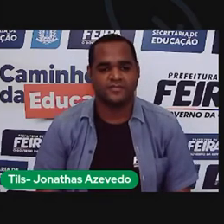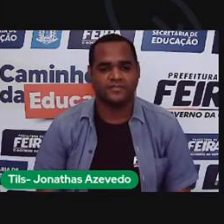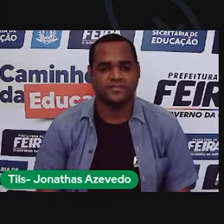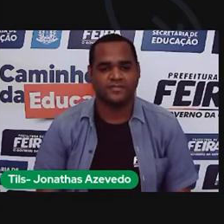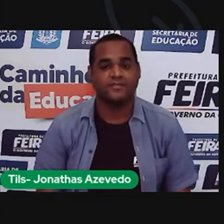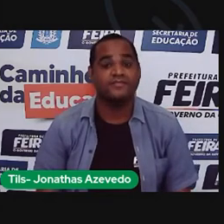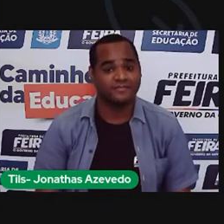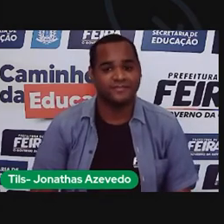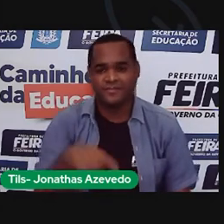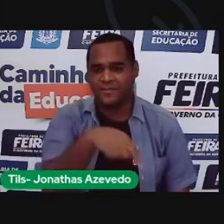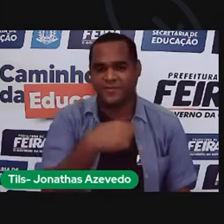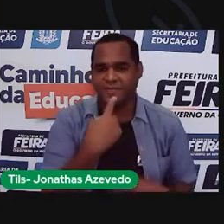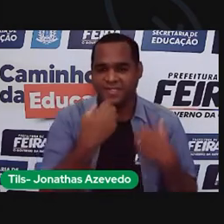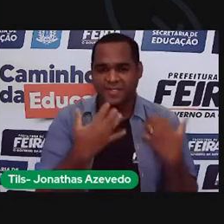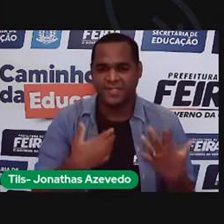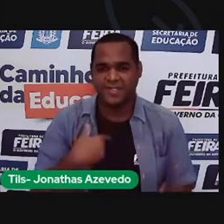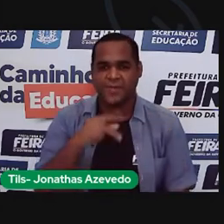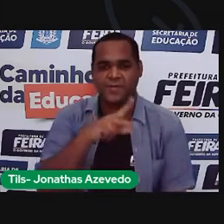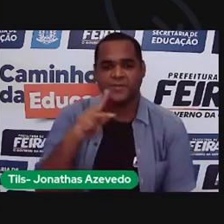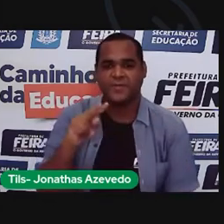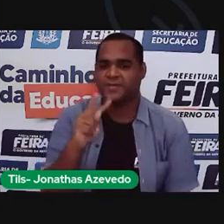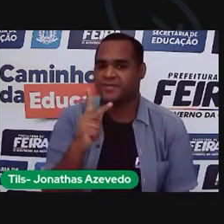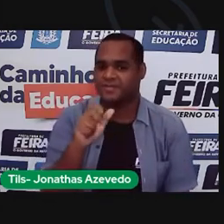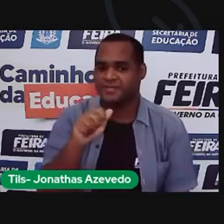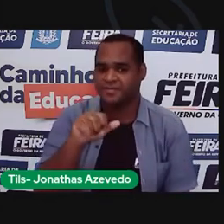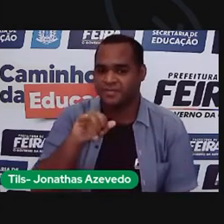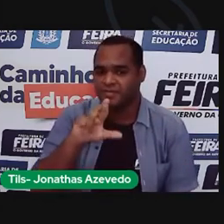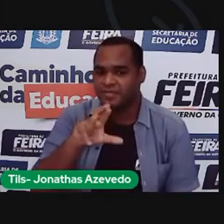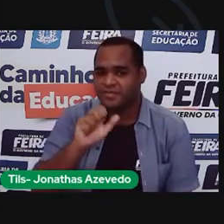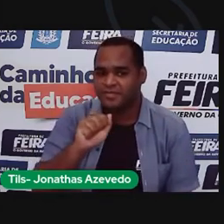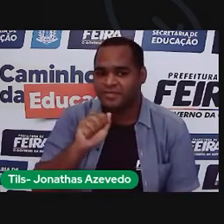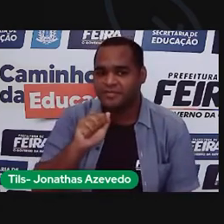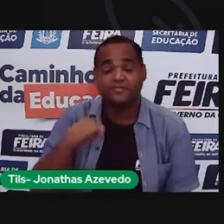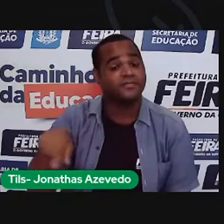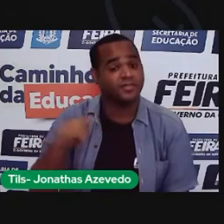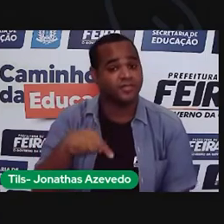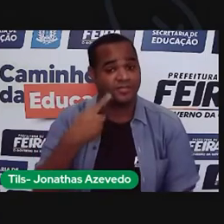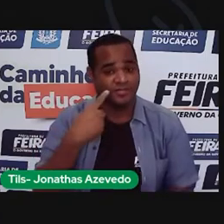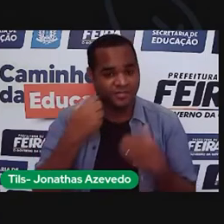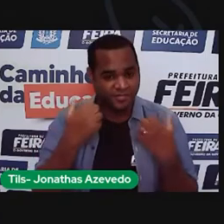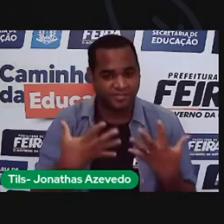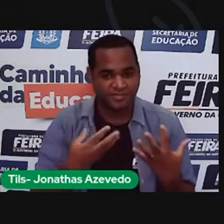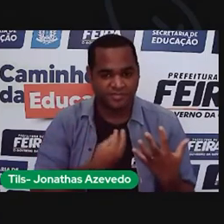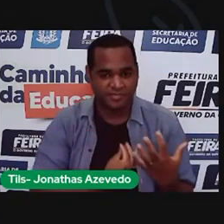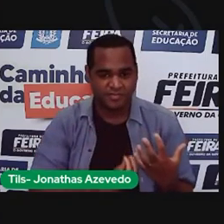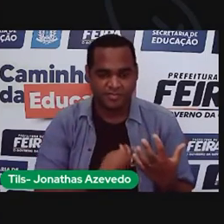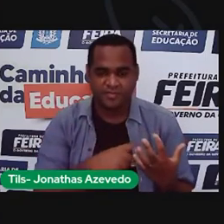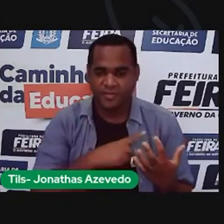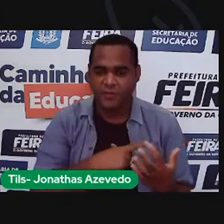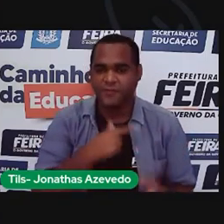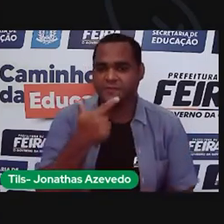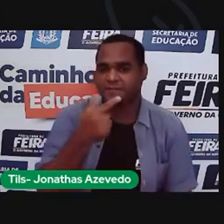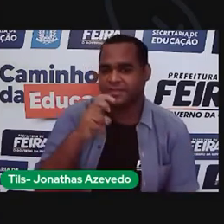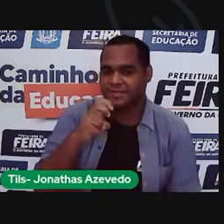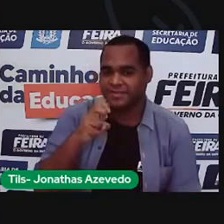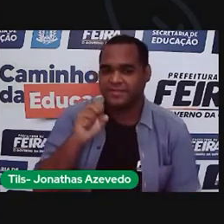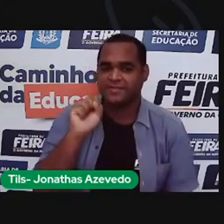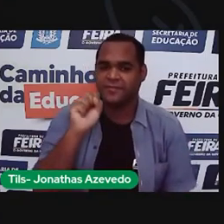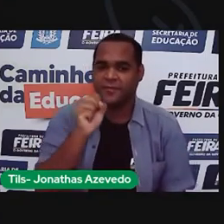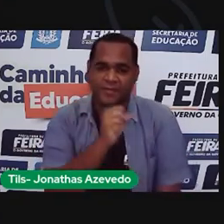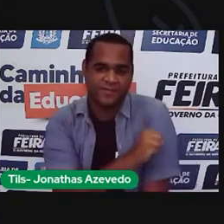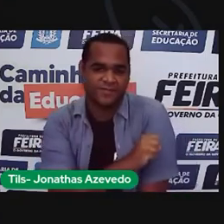Como eu já falei, eu sou a professora Tayhara Santos de Ciências e vamos lá iniciar a nossa aula de número 25 do oitavo ano.